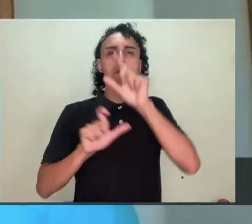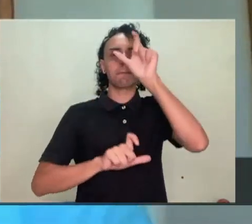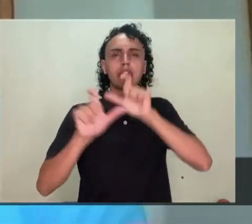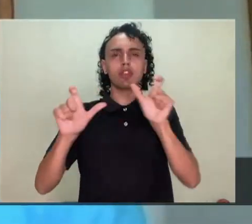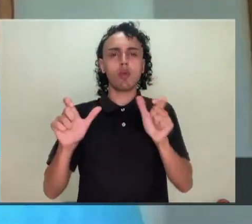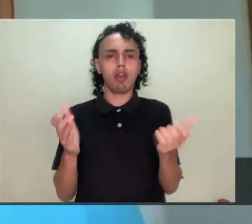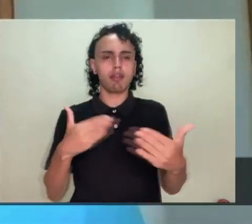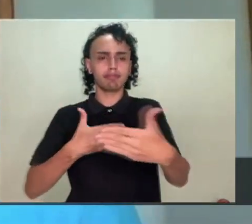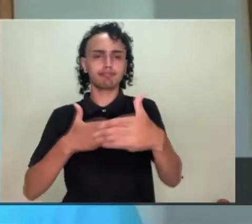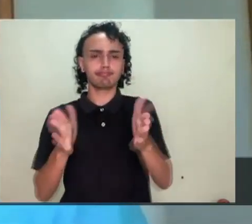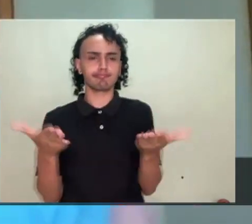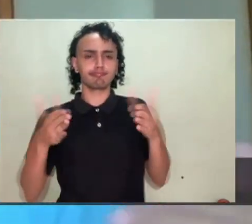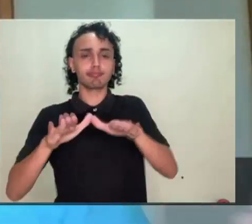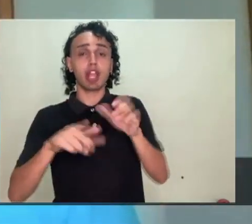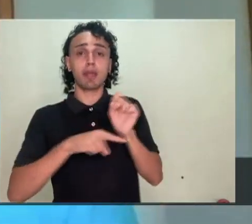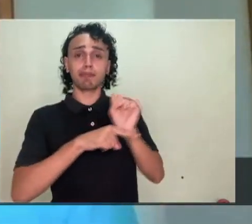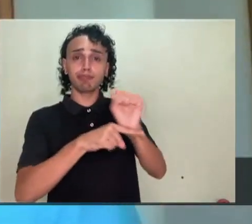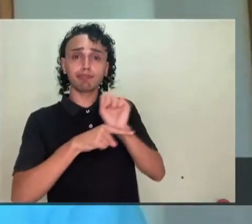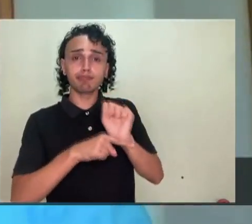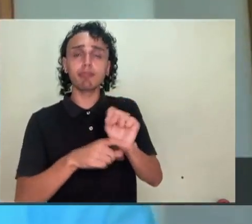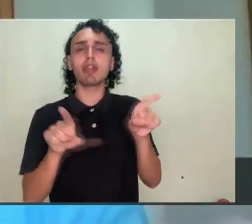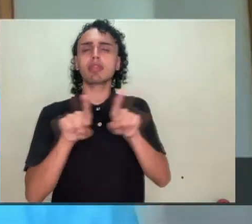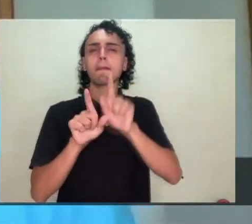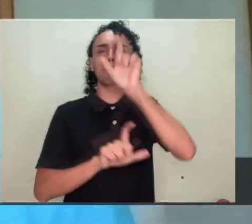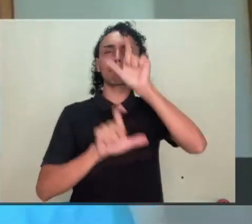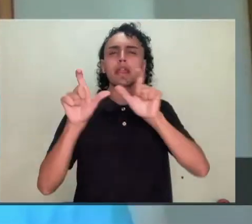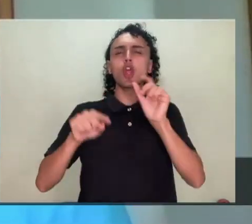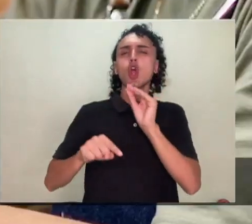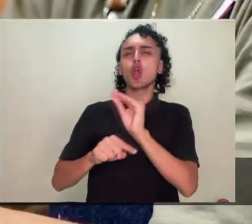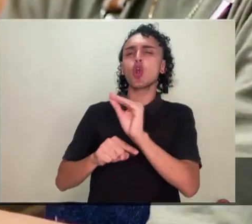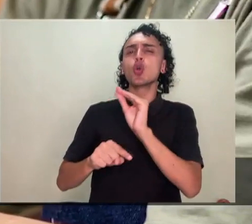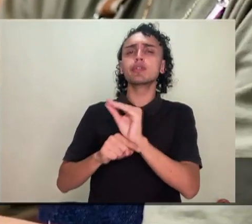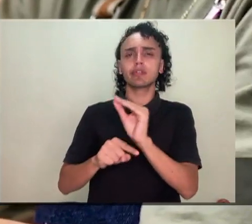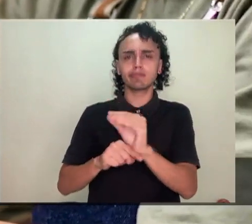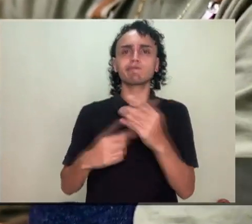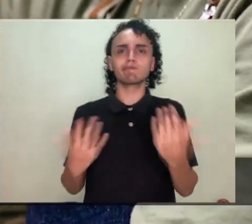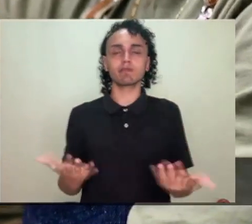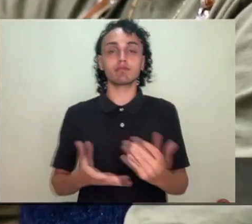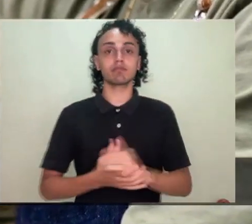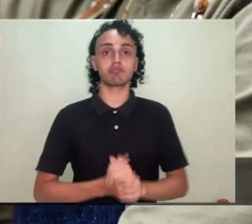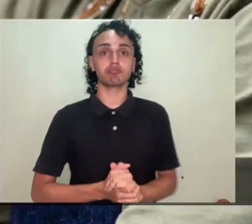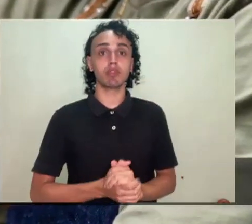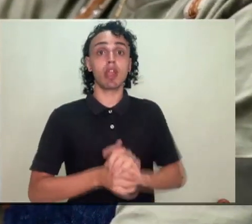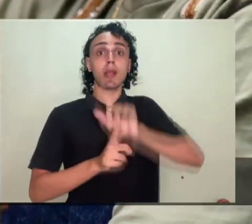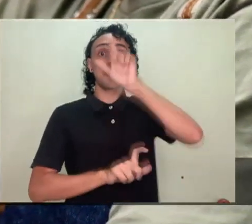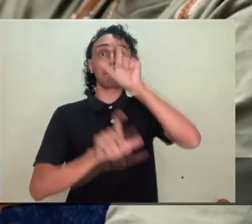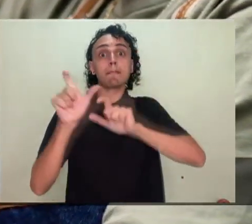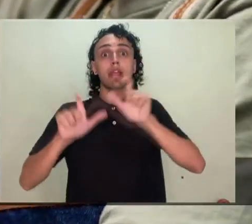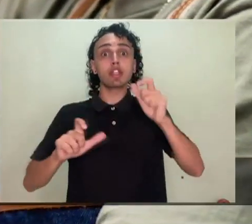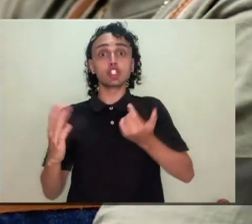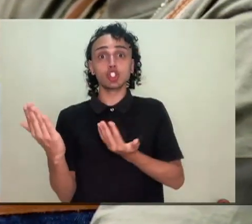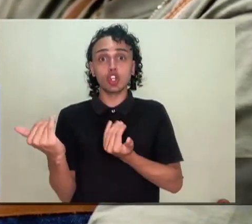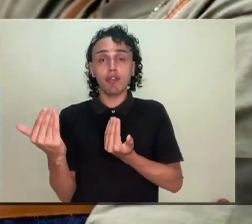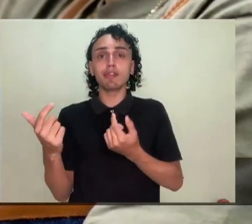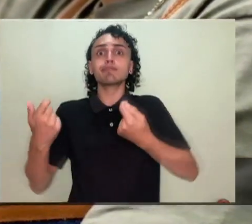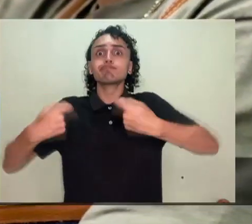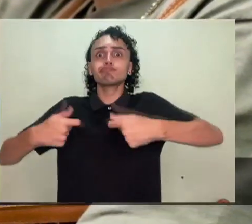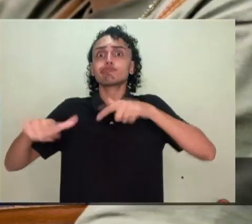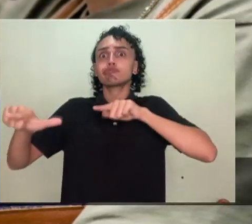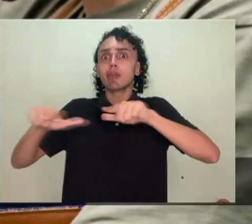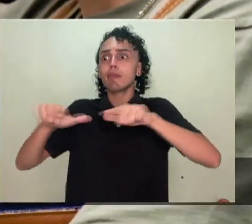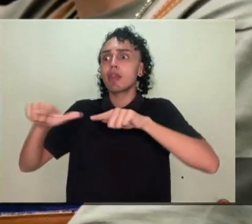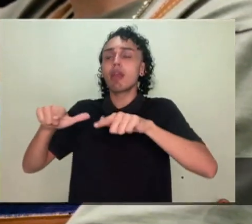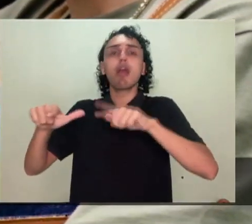falando dos empacotadores do mercado, tô falando, enfim, dos cuidadores. Muitos jovens que necessitam trabalhar acabam